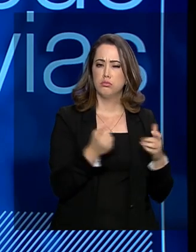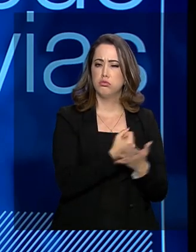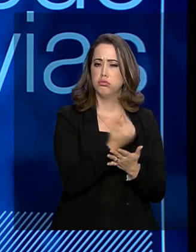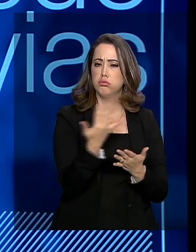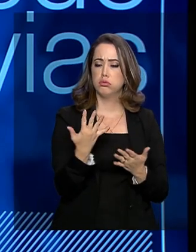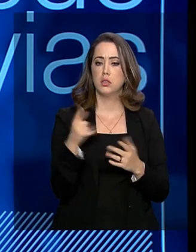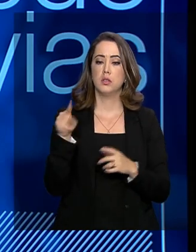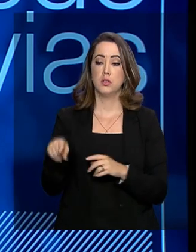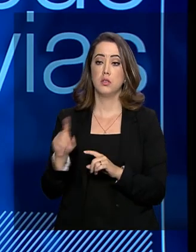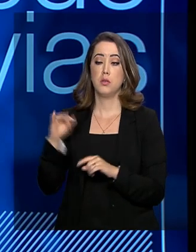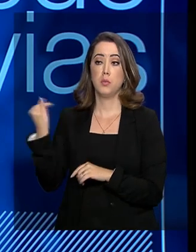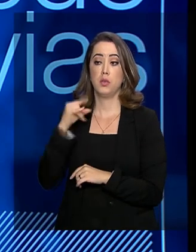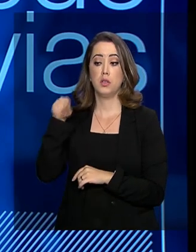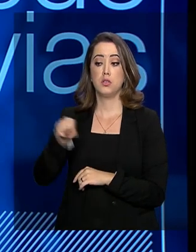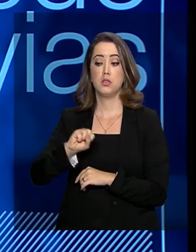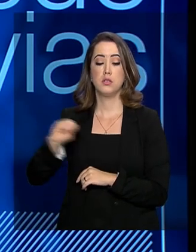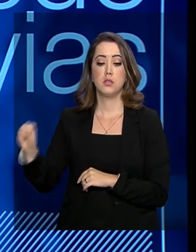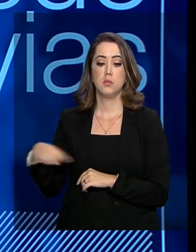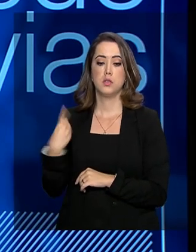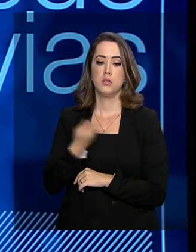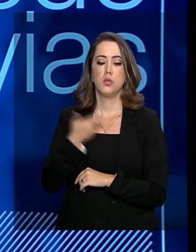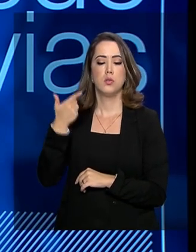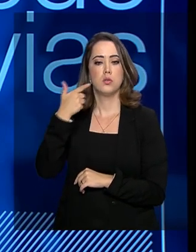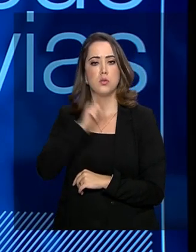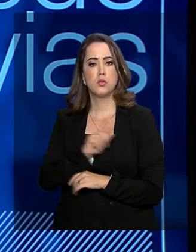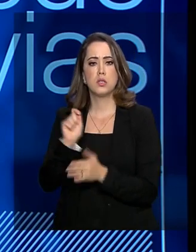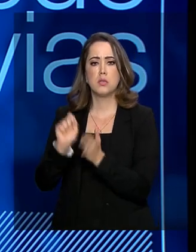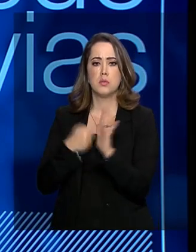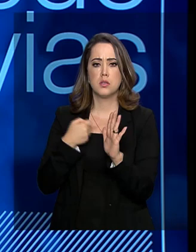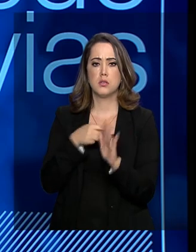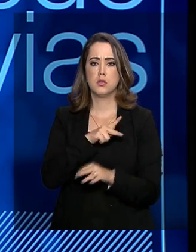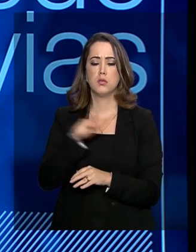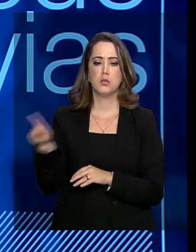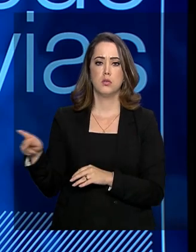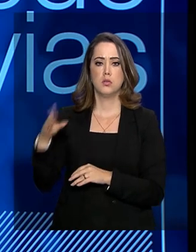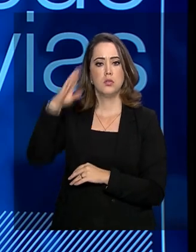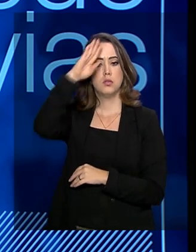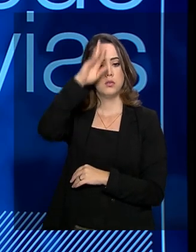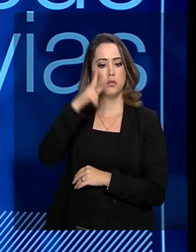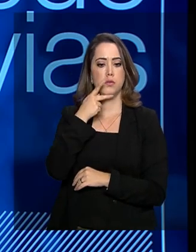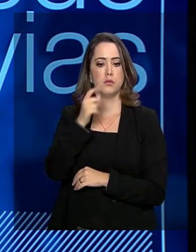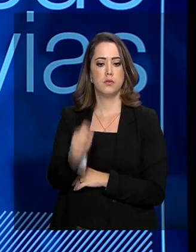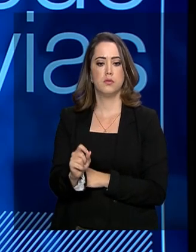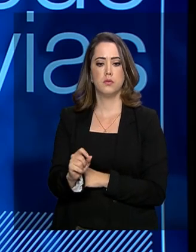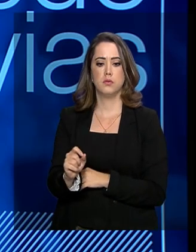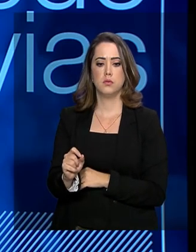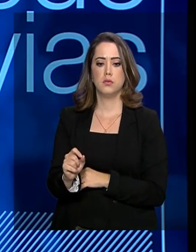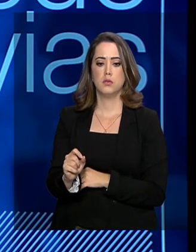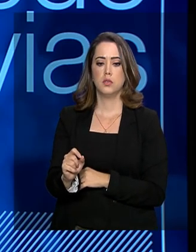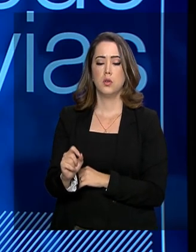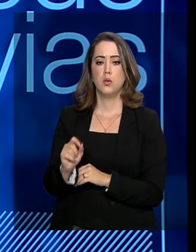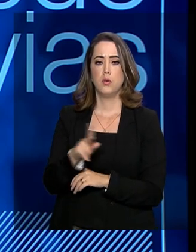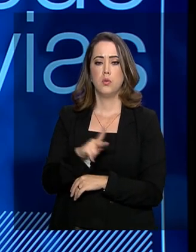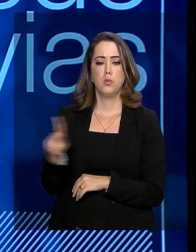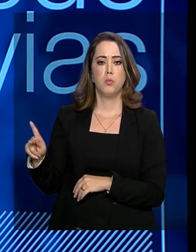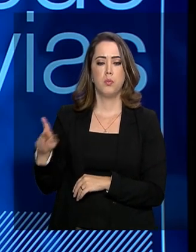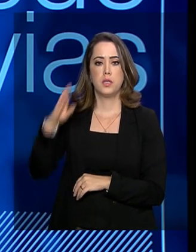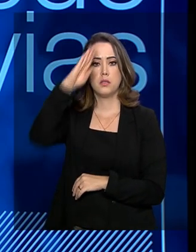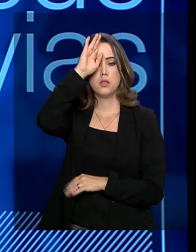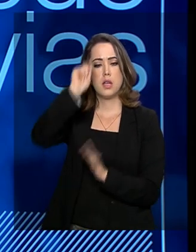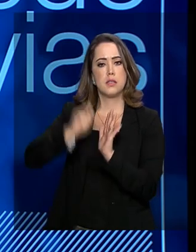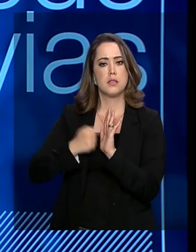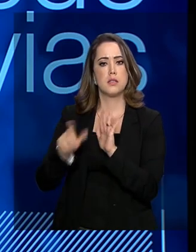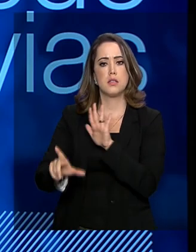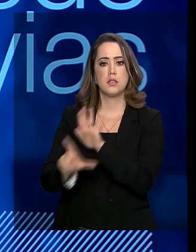o destaque principal para esse semestre foi quando nós conseguimos a assinatura do presidente, quando ele assina a lei,